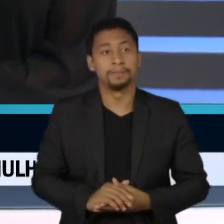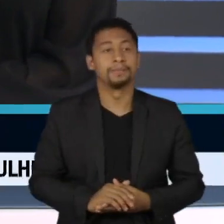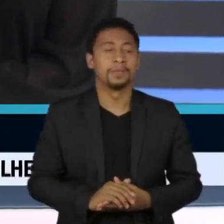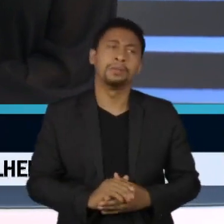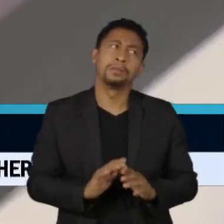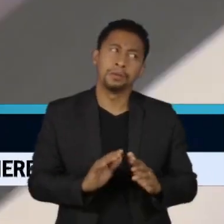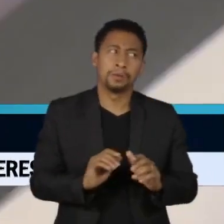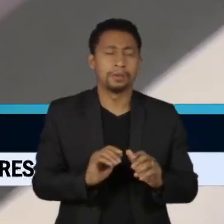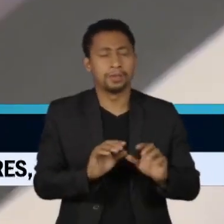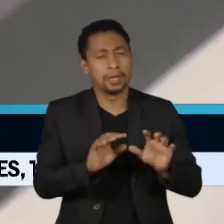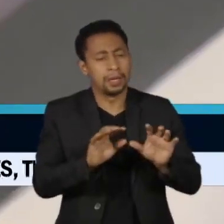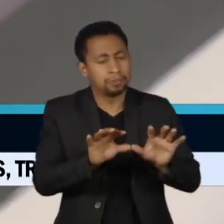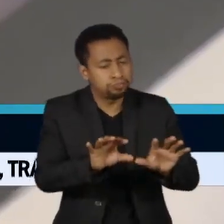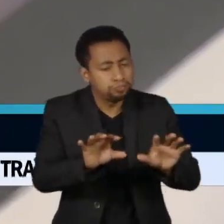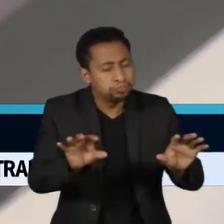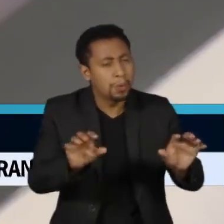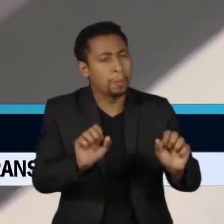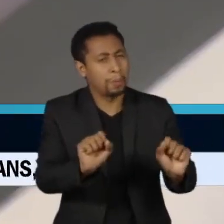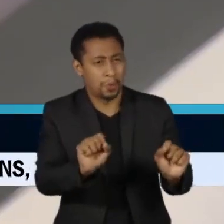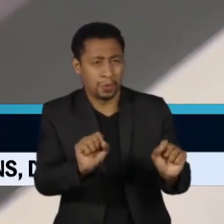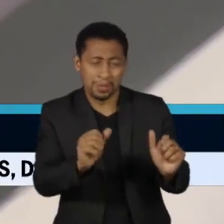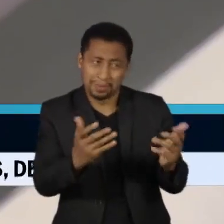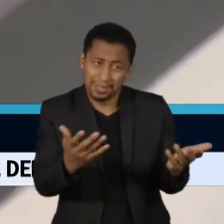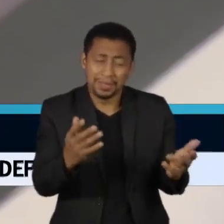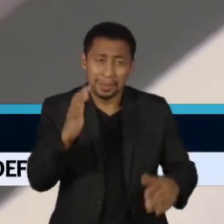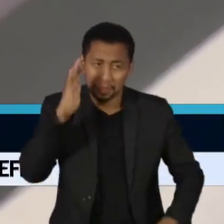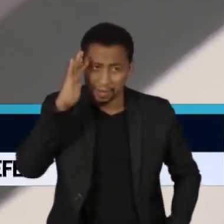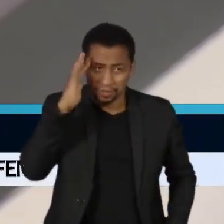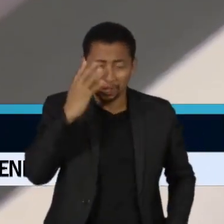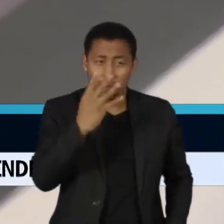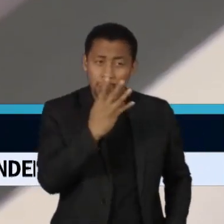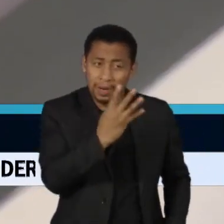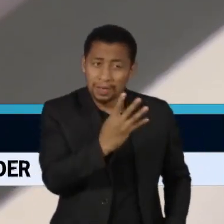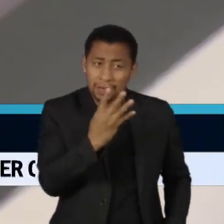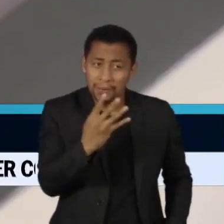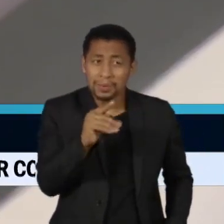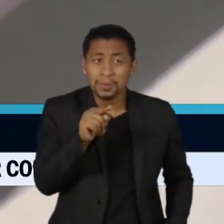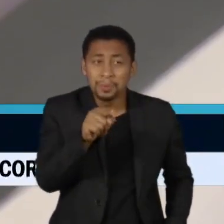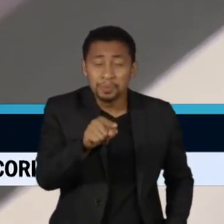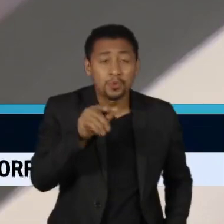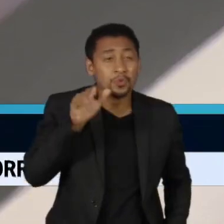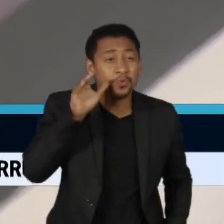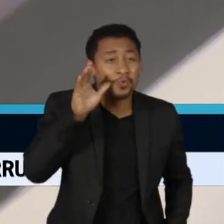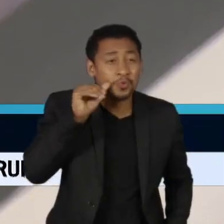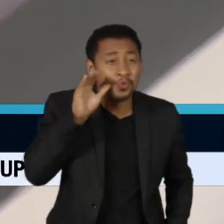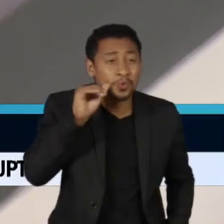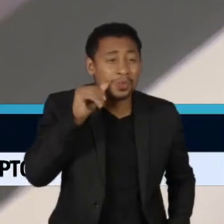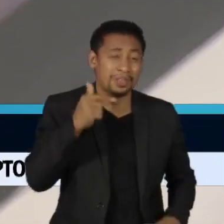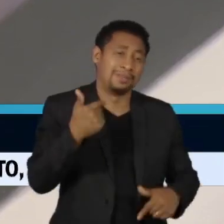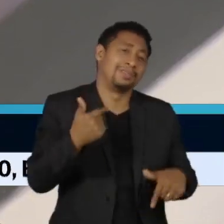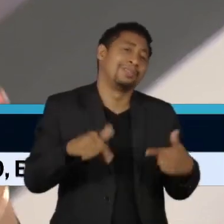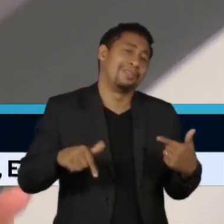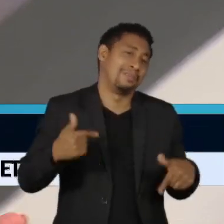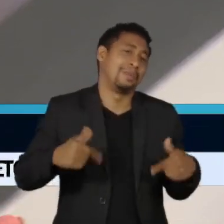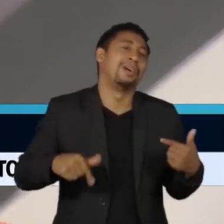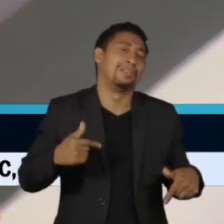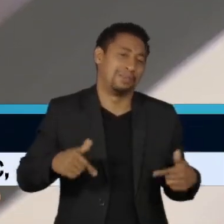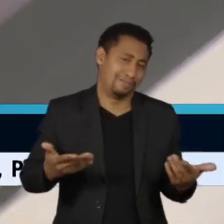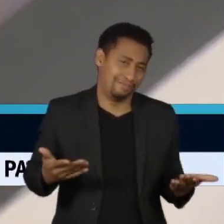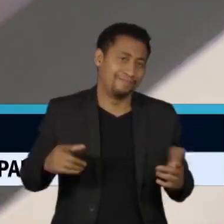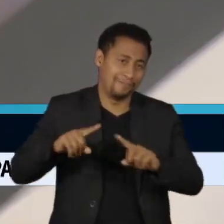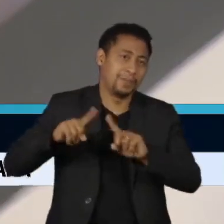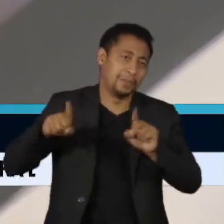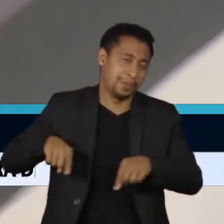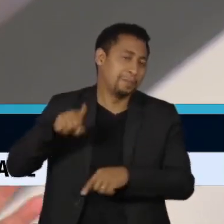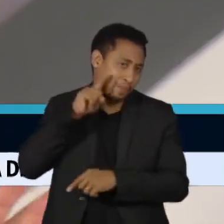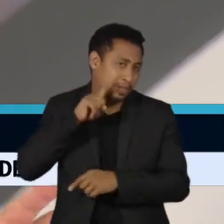aparecer sim. A gente está falando de 44 mil pessoas que trabalham na Americanas, nessa empresa, mas para além disso,